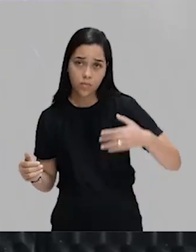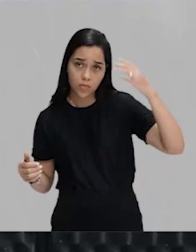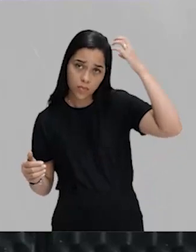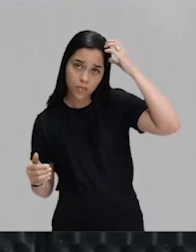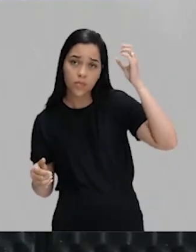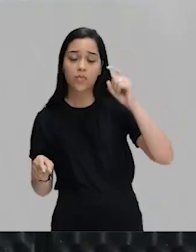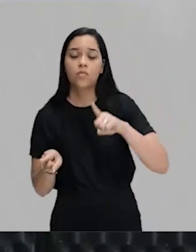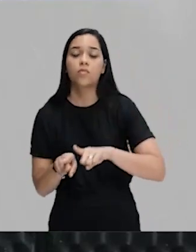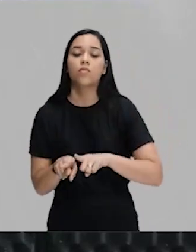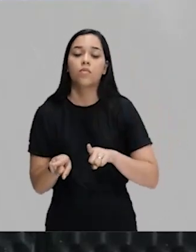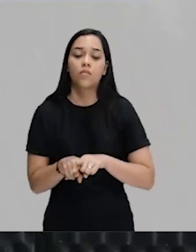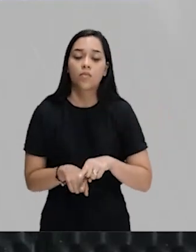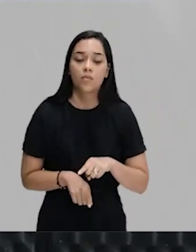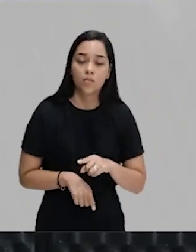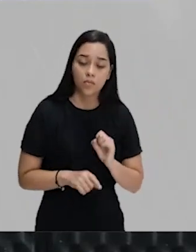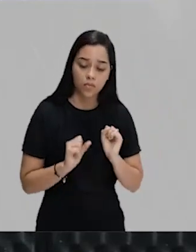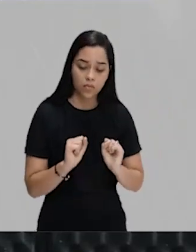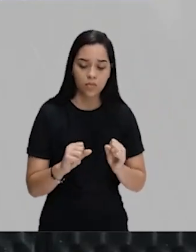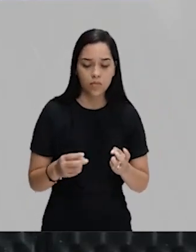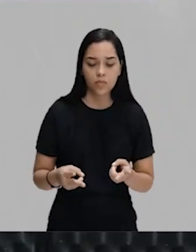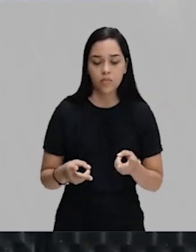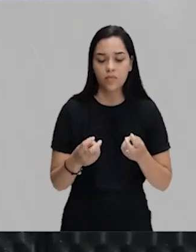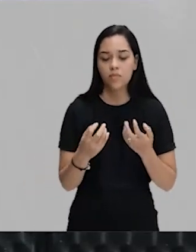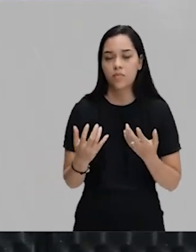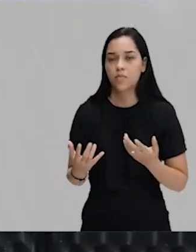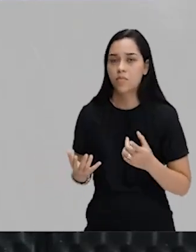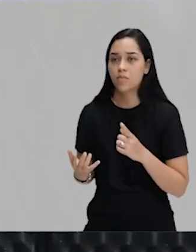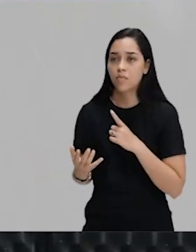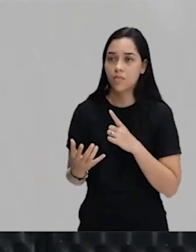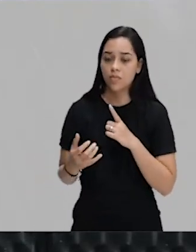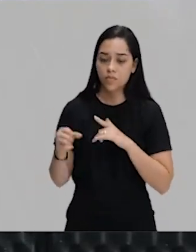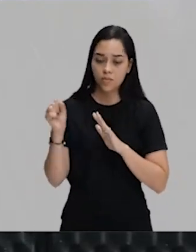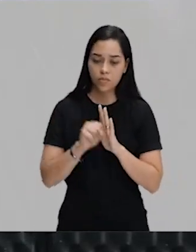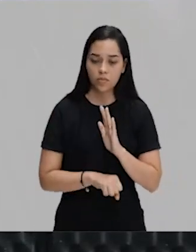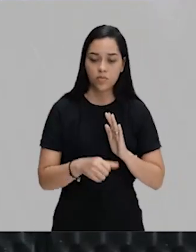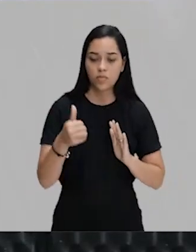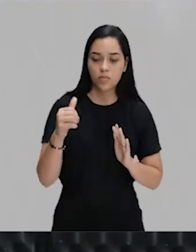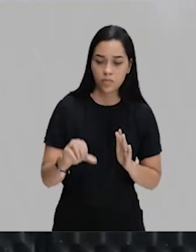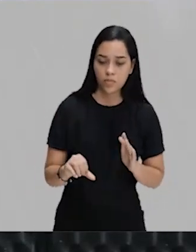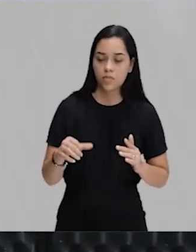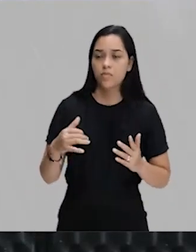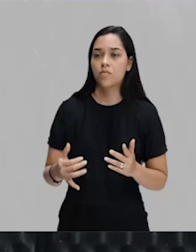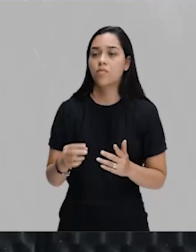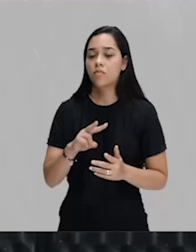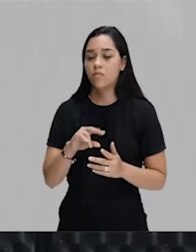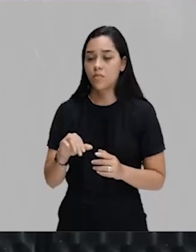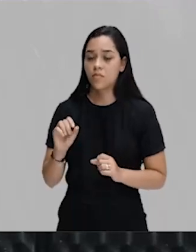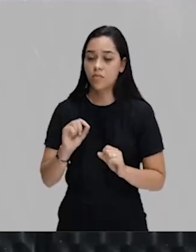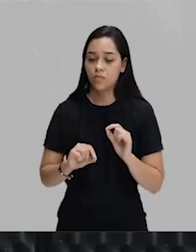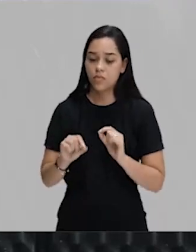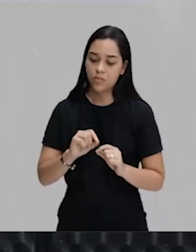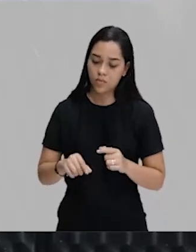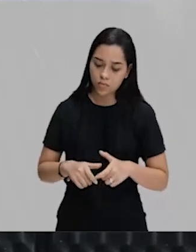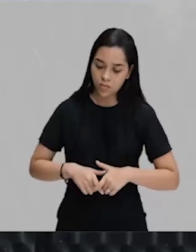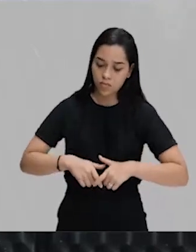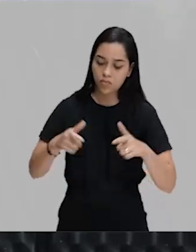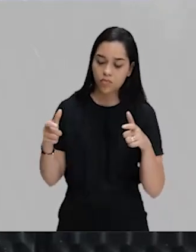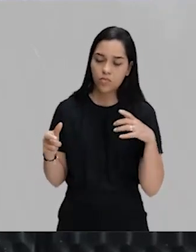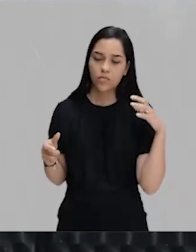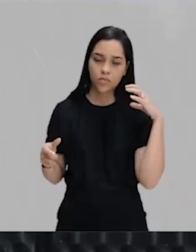Uma outra questão também que se observa, no final do século XIX, que acabou acelerando a queda